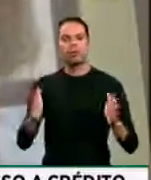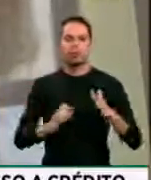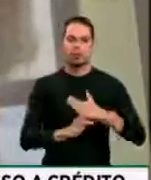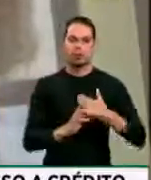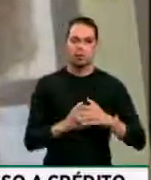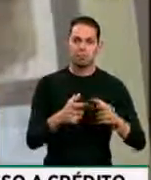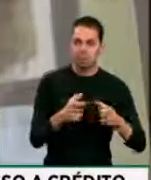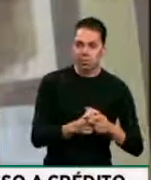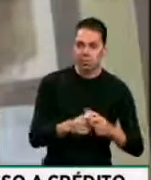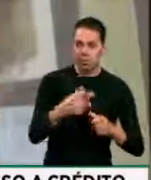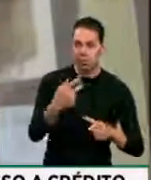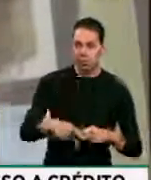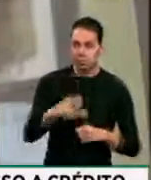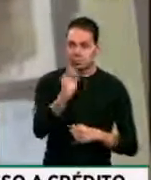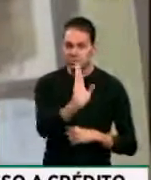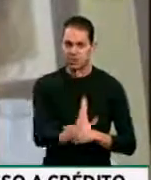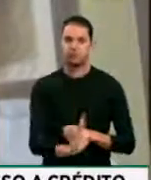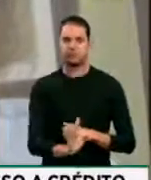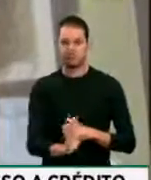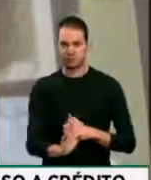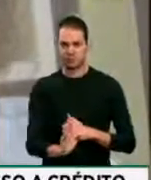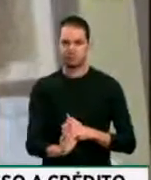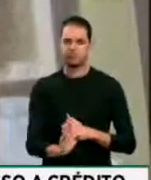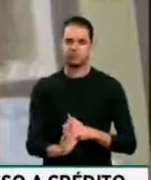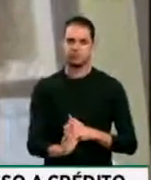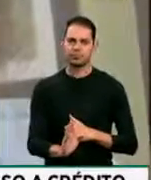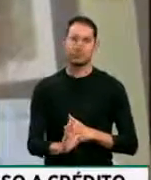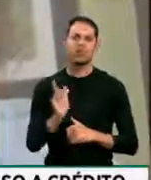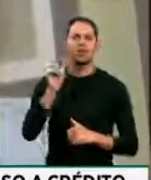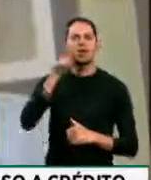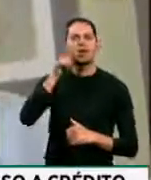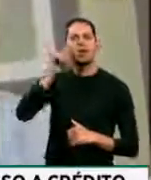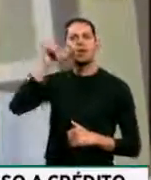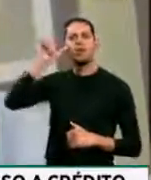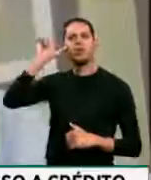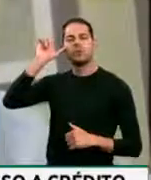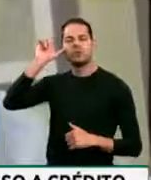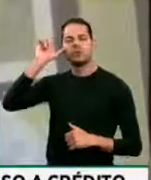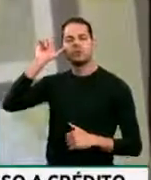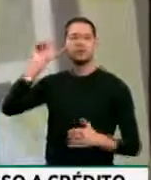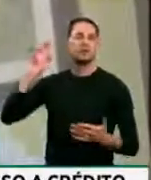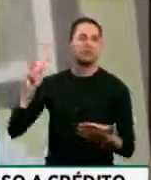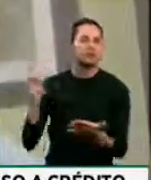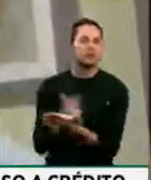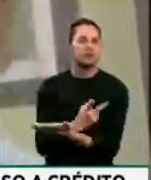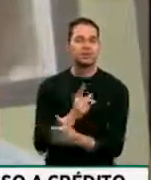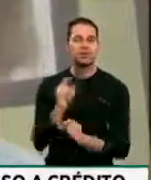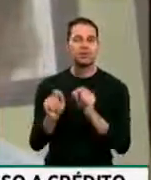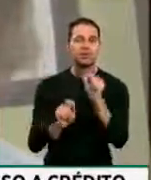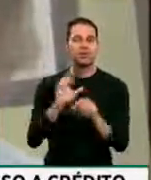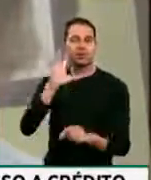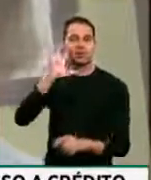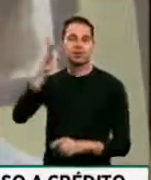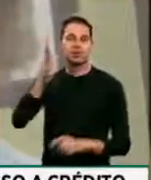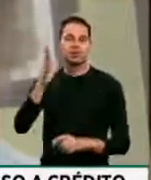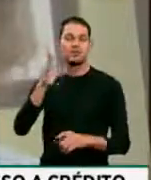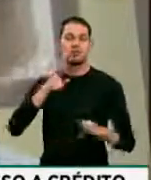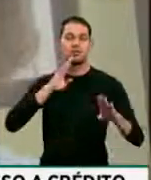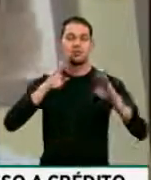empresários deste país. O dia ontem, senhor presidente, no entanto, foi marcado pela decisão do Facebook